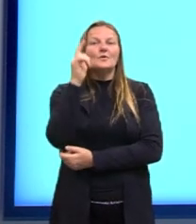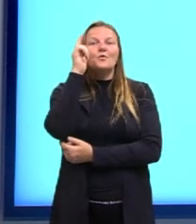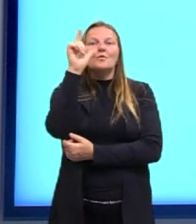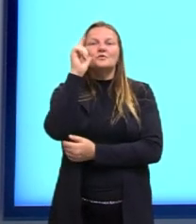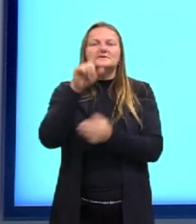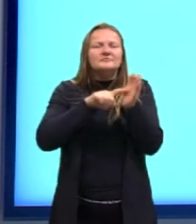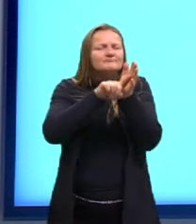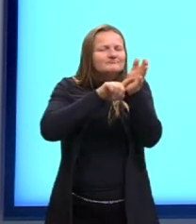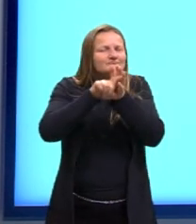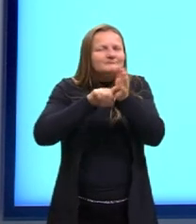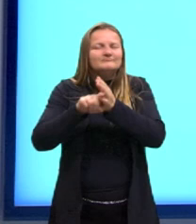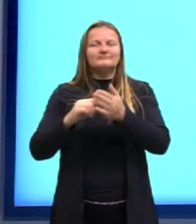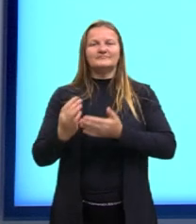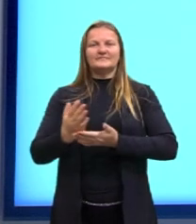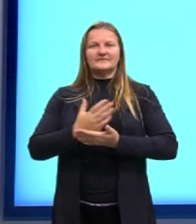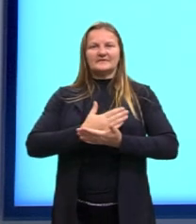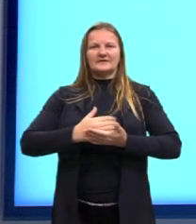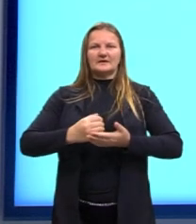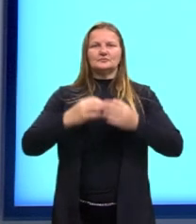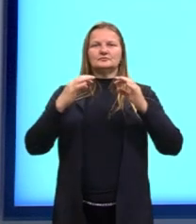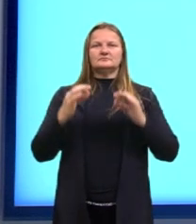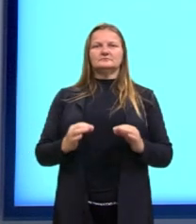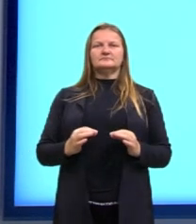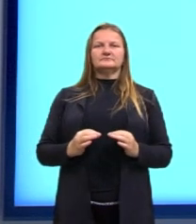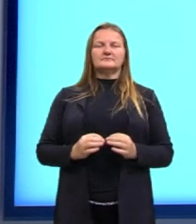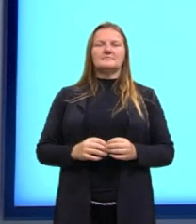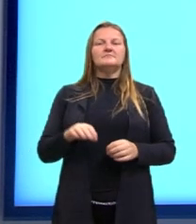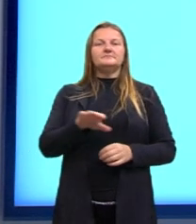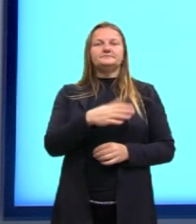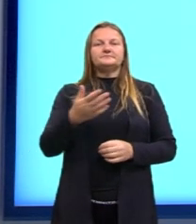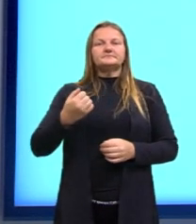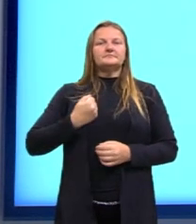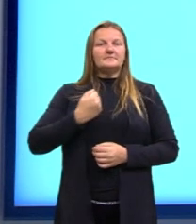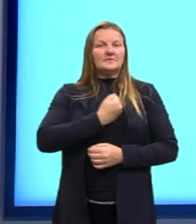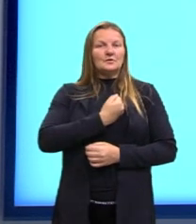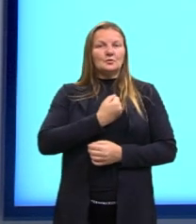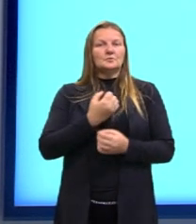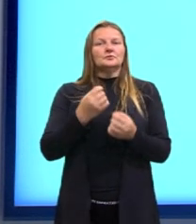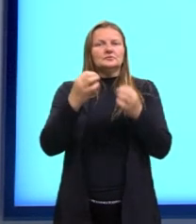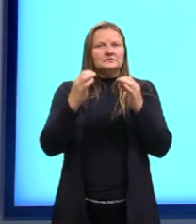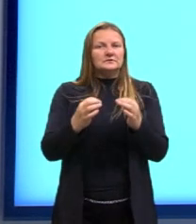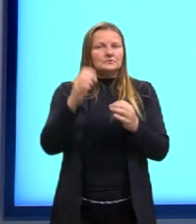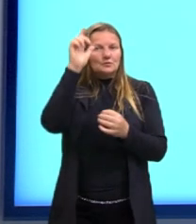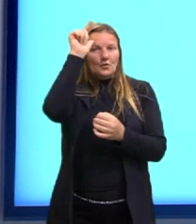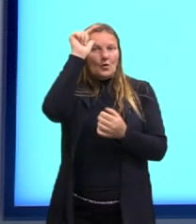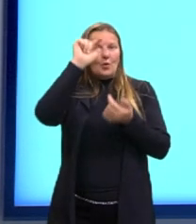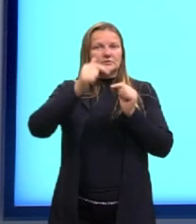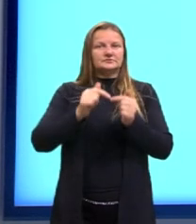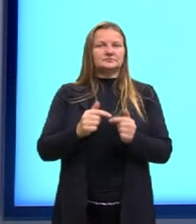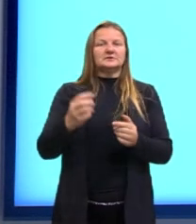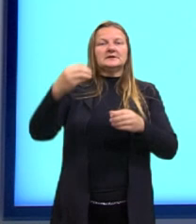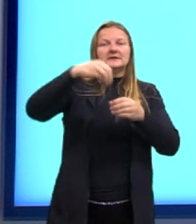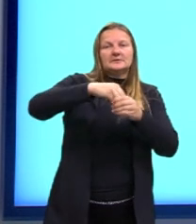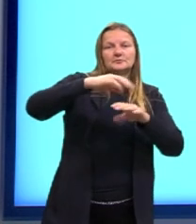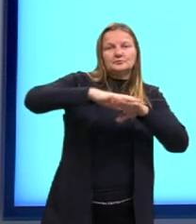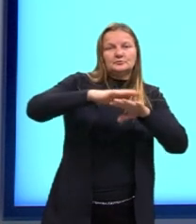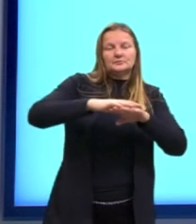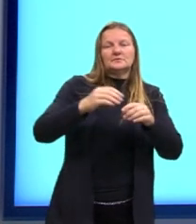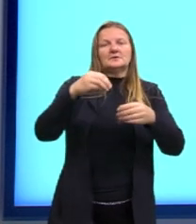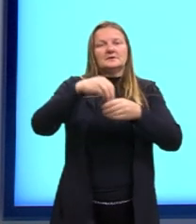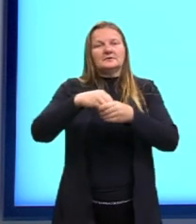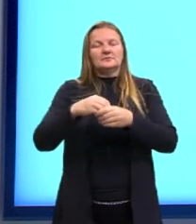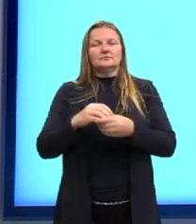analisar os nossos dados, né? Depende dos valores lógicos, então. O trabalho dos